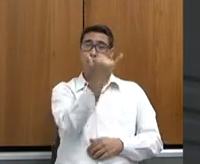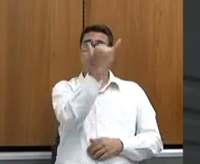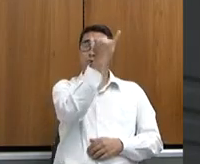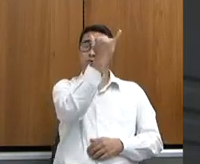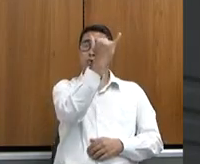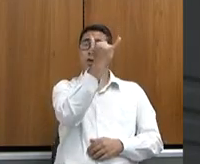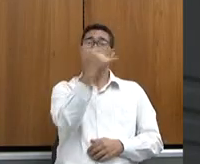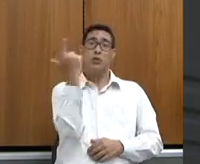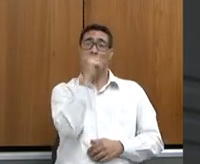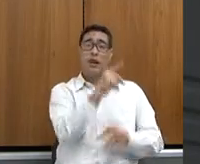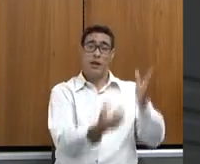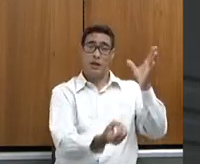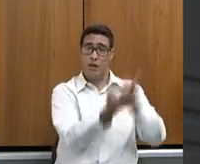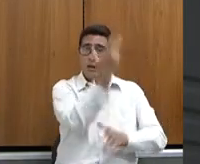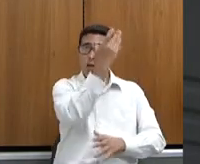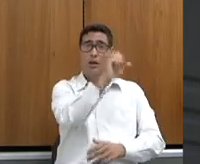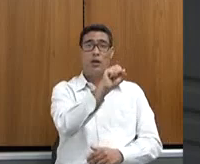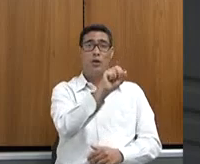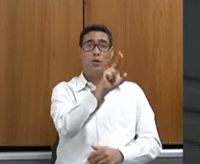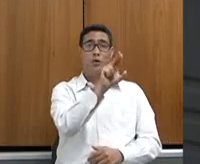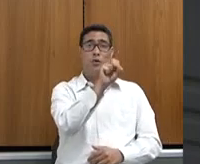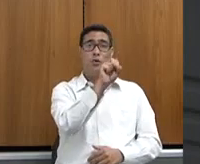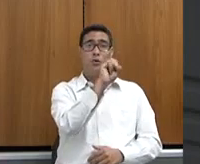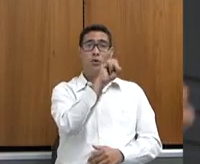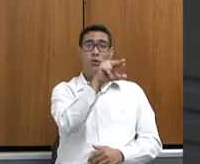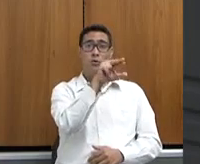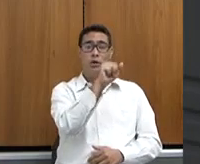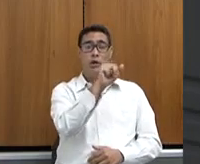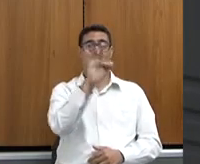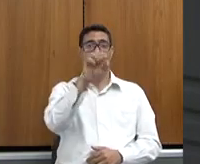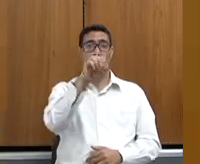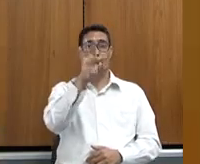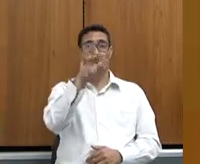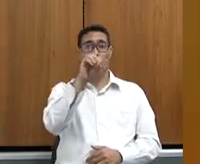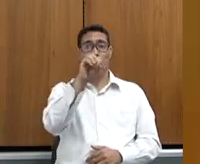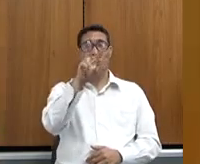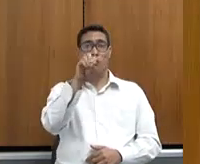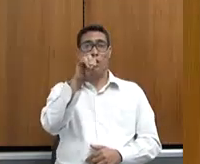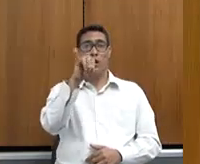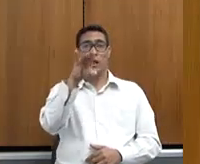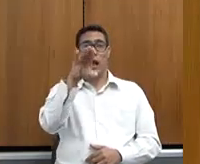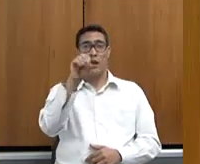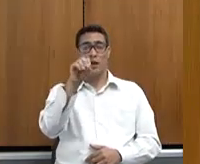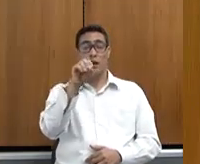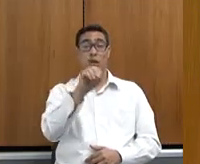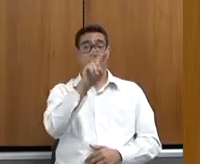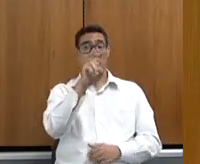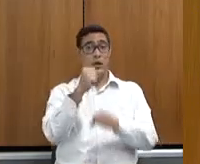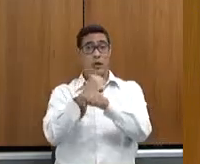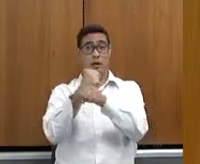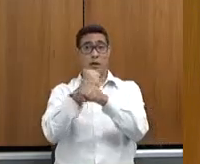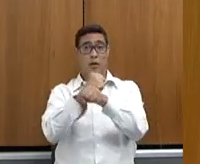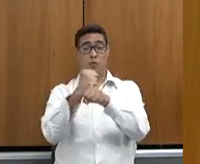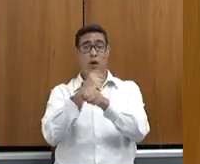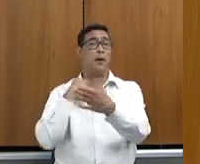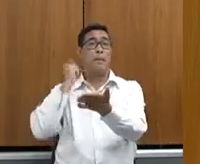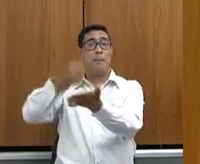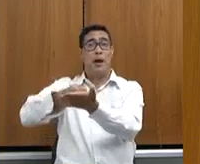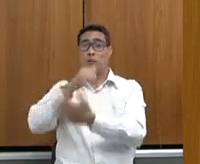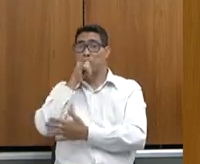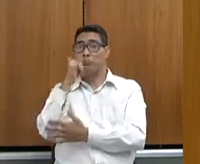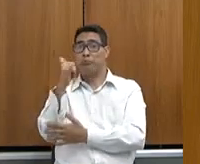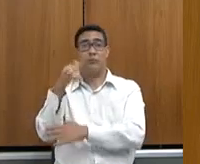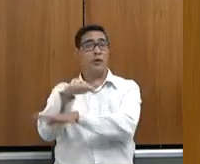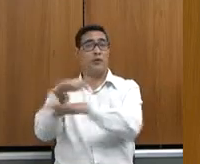usina fotovoltaica, com cinco anos você não está pagando mais conta de luz e já pagou os juros. Agora, procurar aqui uma proposta